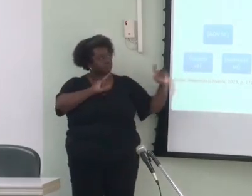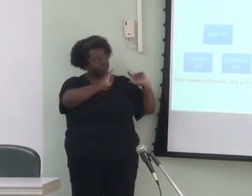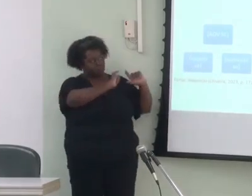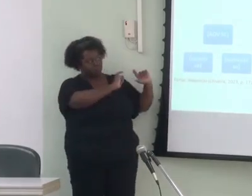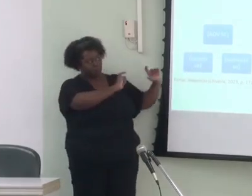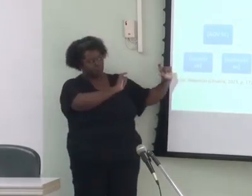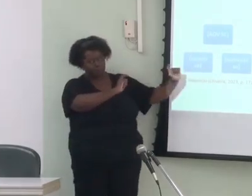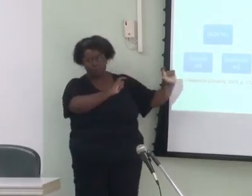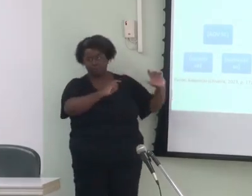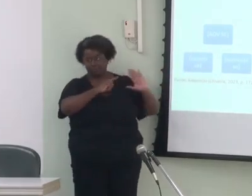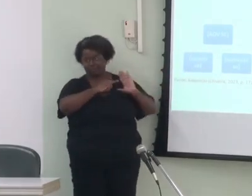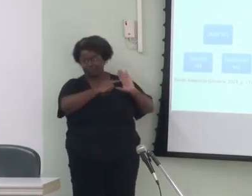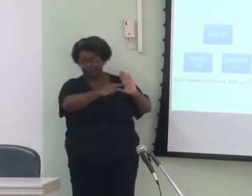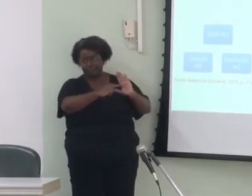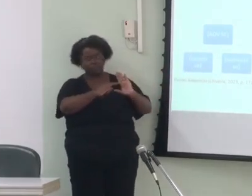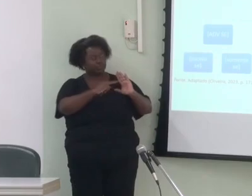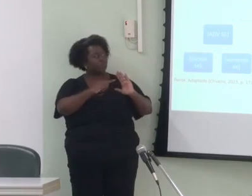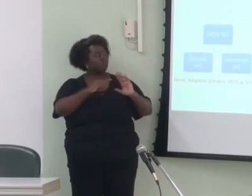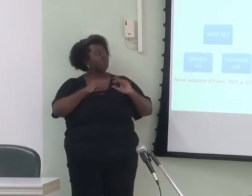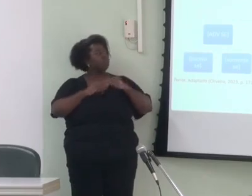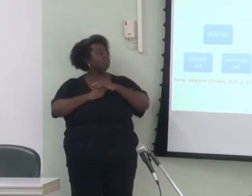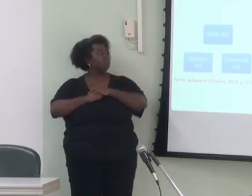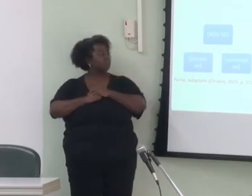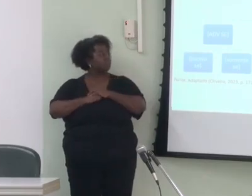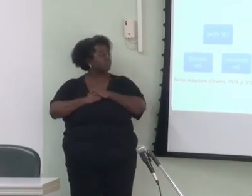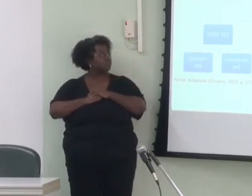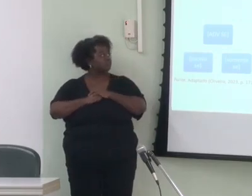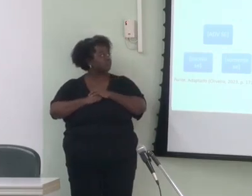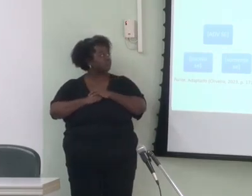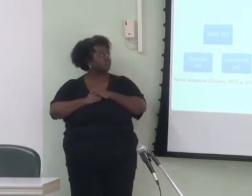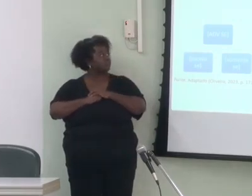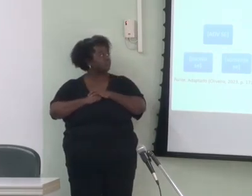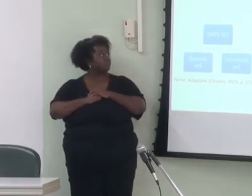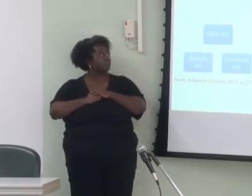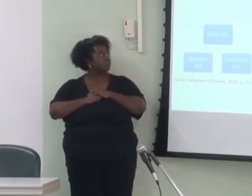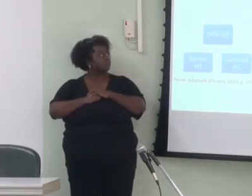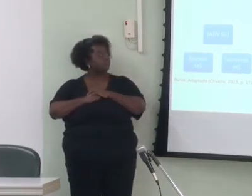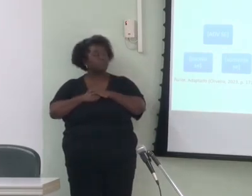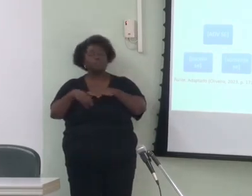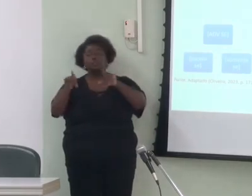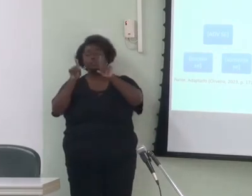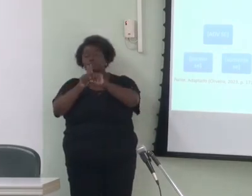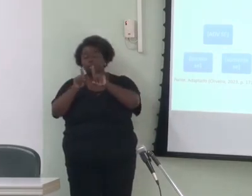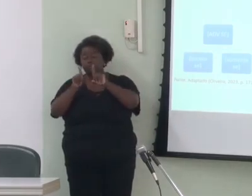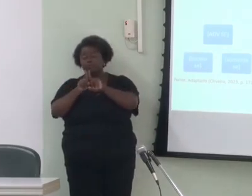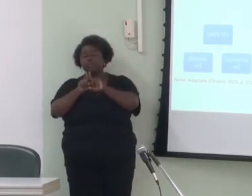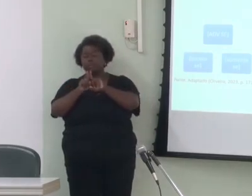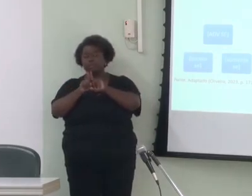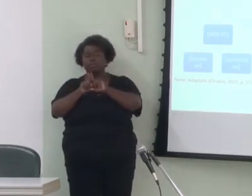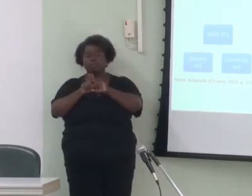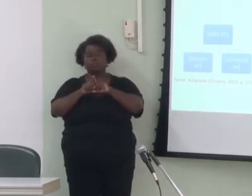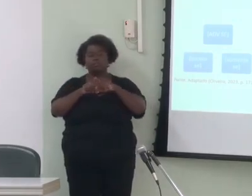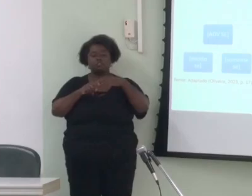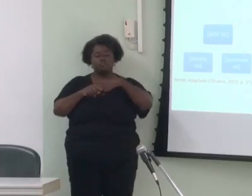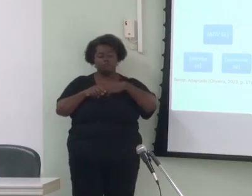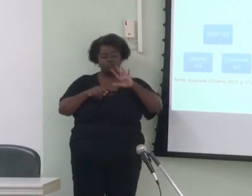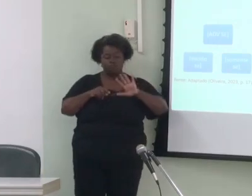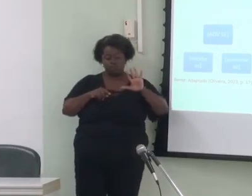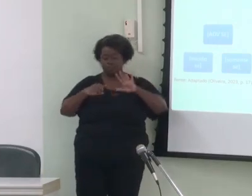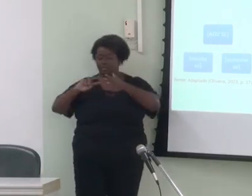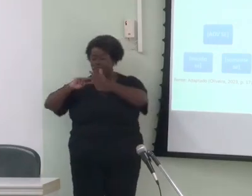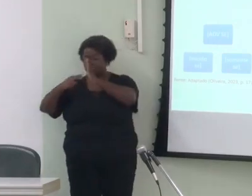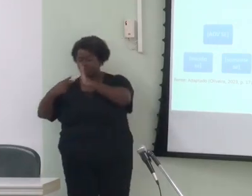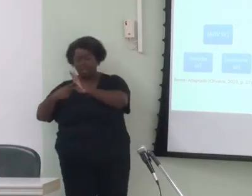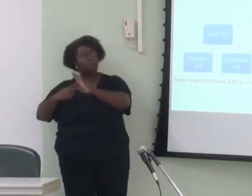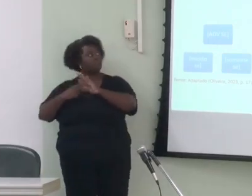nível mais baixo aí na rede projetada propriedades de forma significada são então abstraídas a partir de instâncias